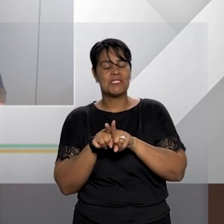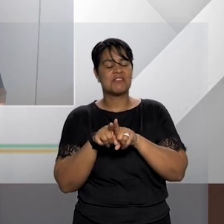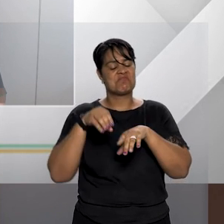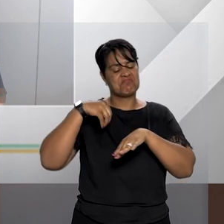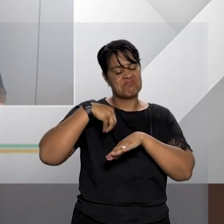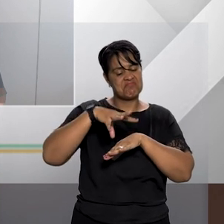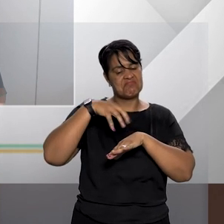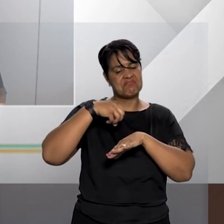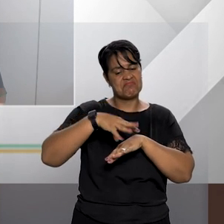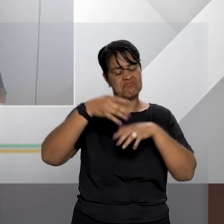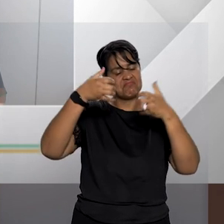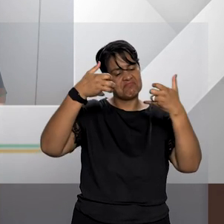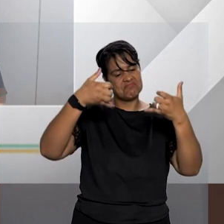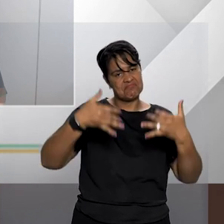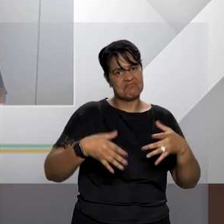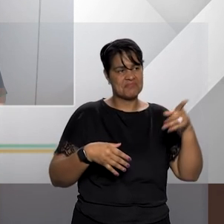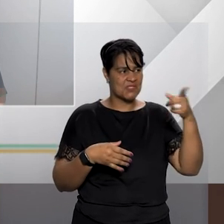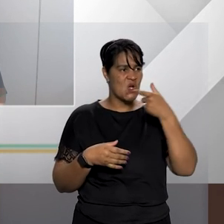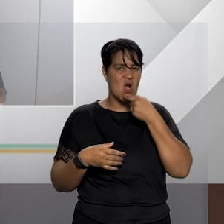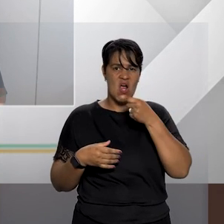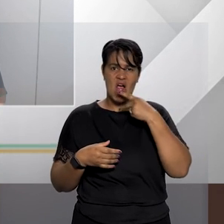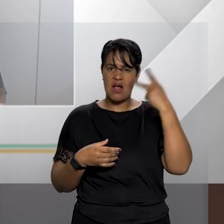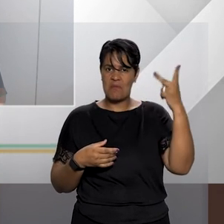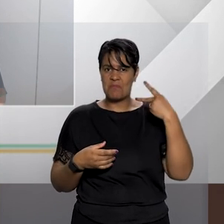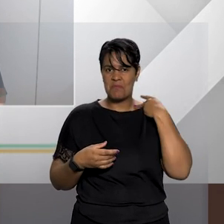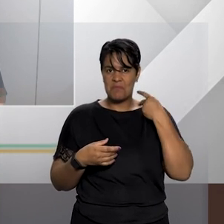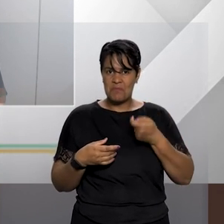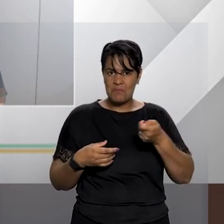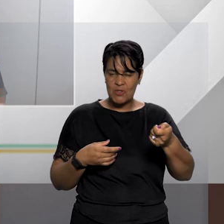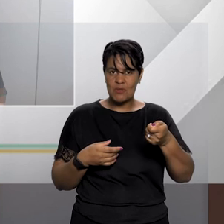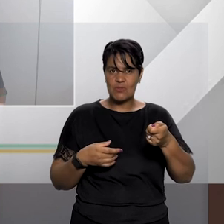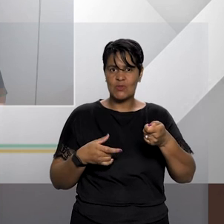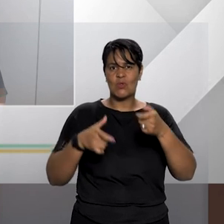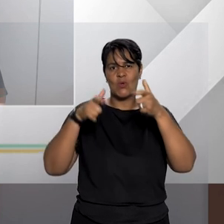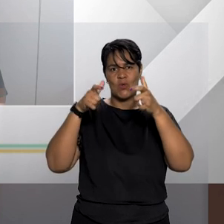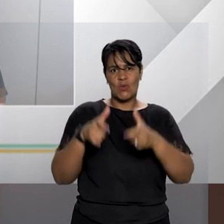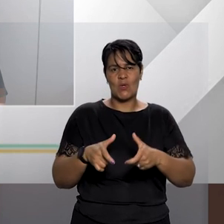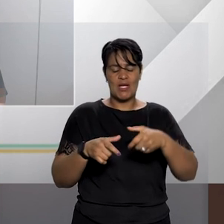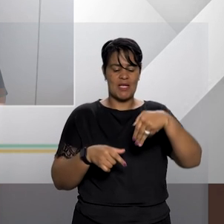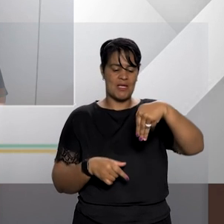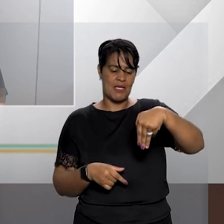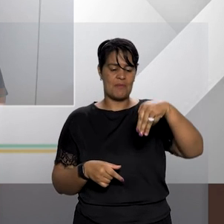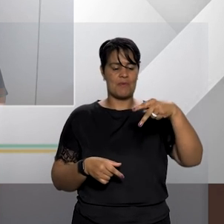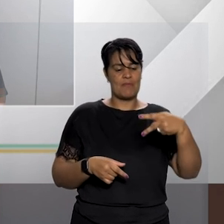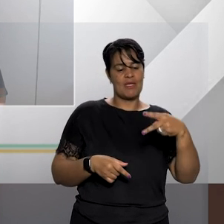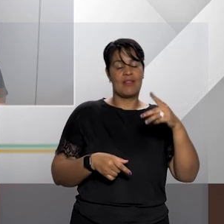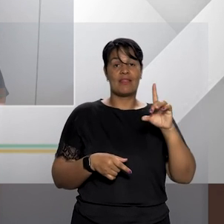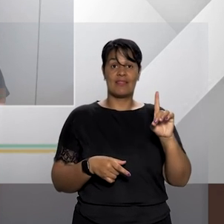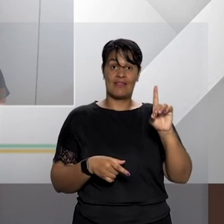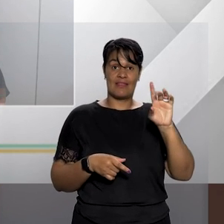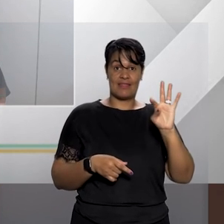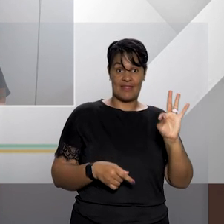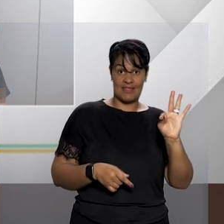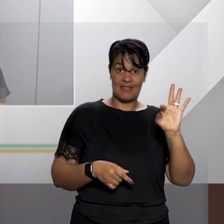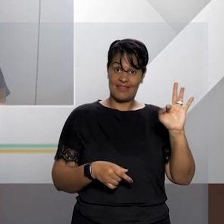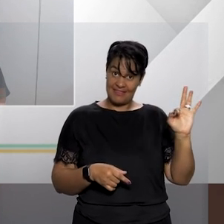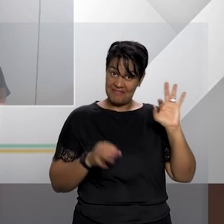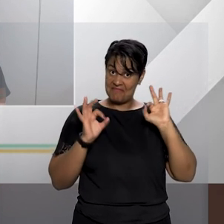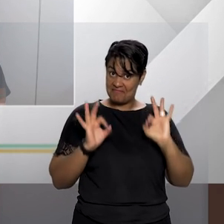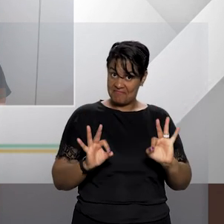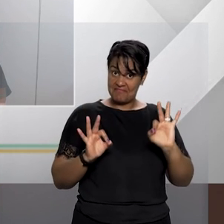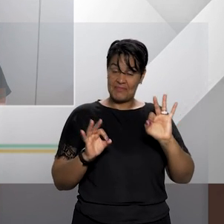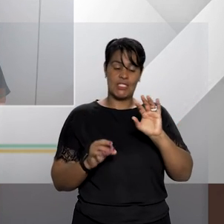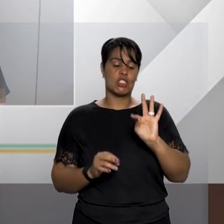o conhecimento aí do promotor de Justiça do Ministério Público do Distrito Federal e Territórios Thiago Pierobon doutor Thiago muitíssimo obrigada